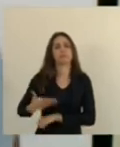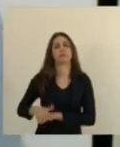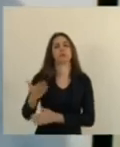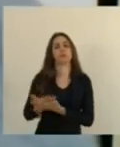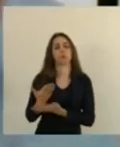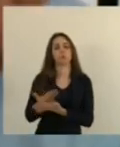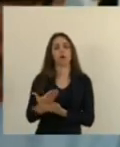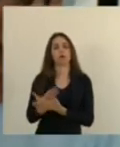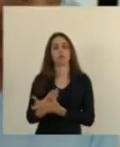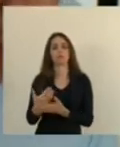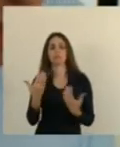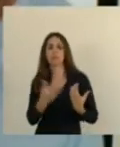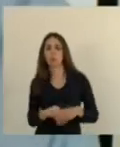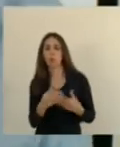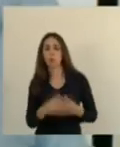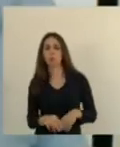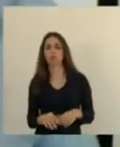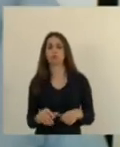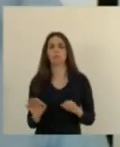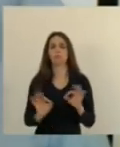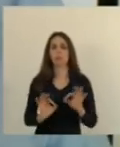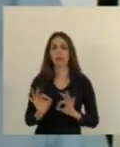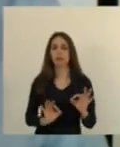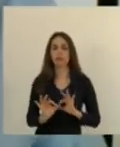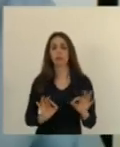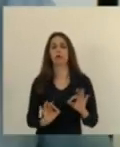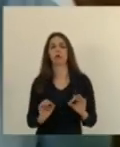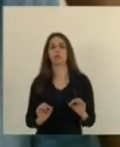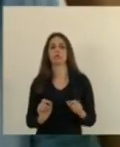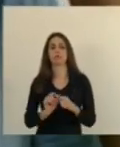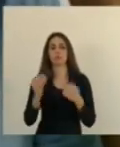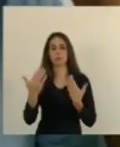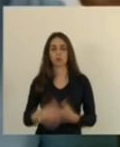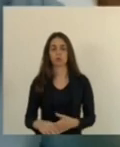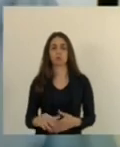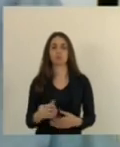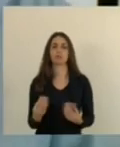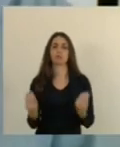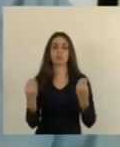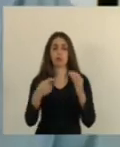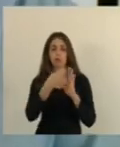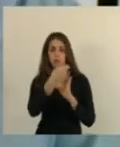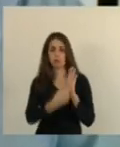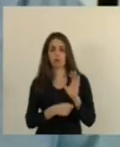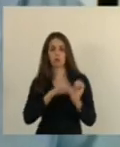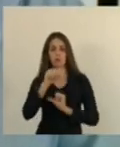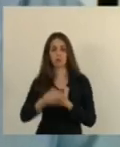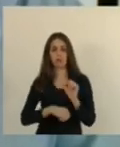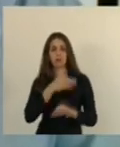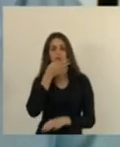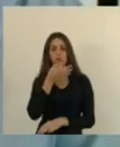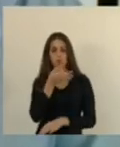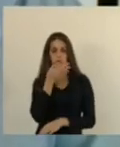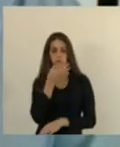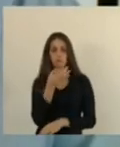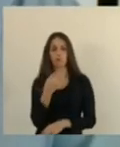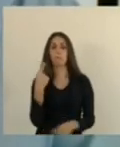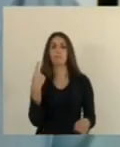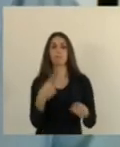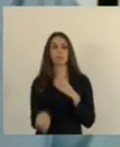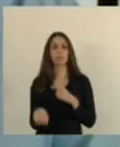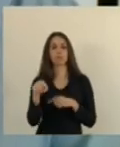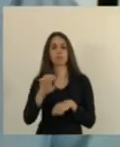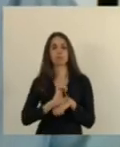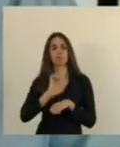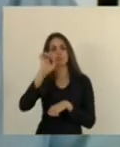desses cursinhos aí eu gostaria de propor essa alteração redacional a vossa excelência que fica proibido no estado espirito